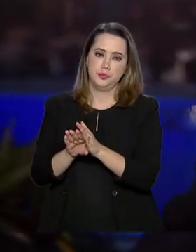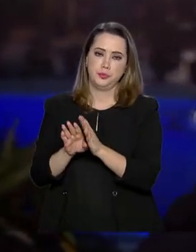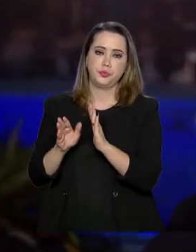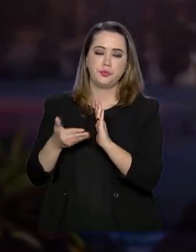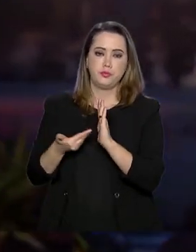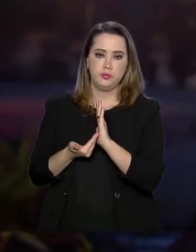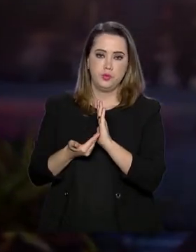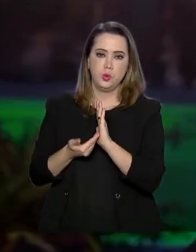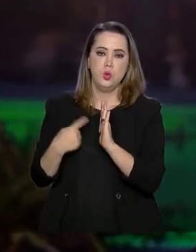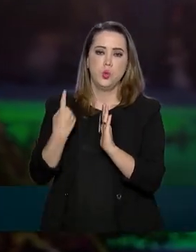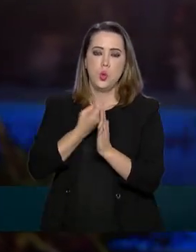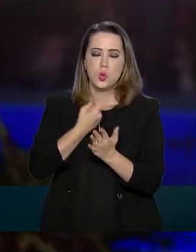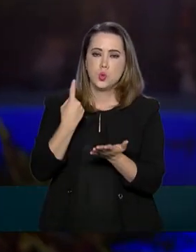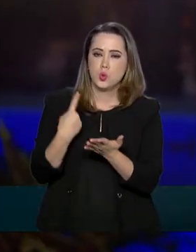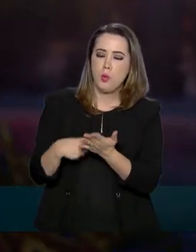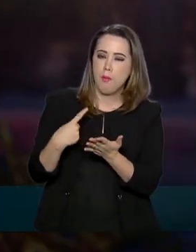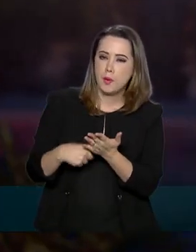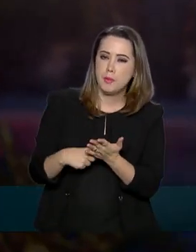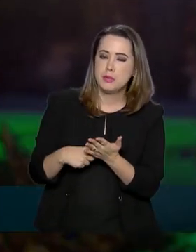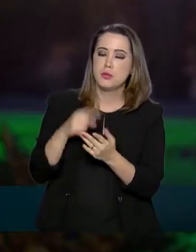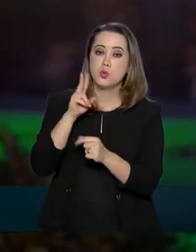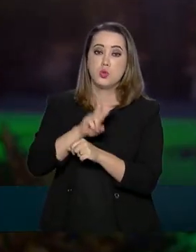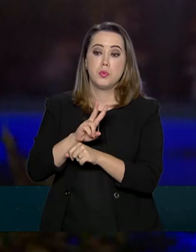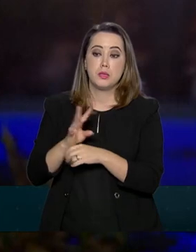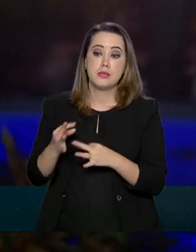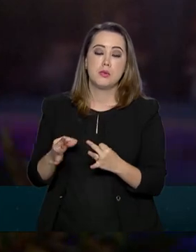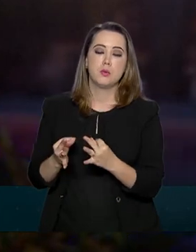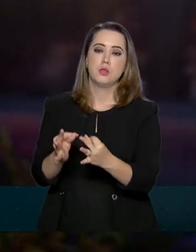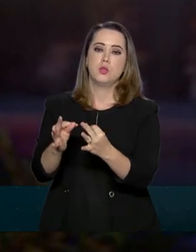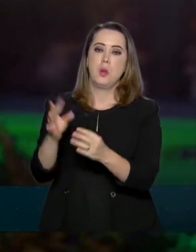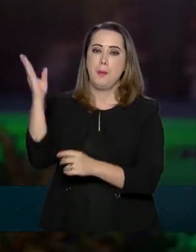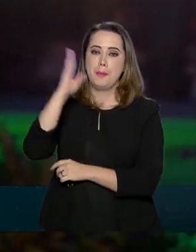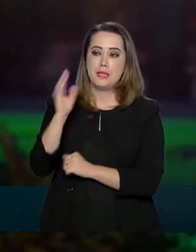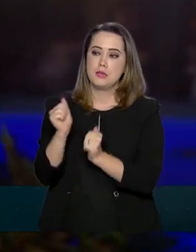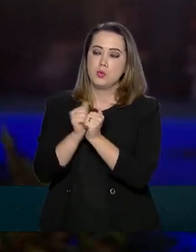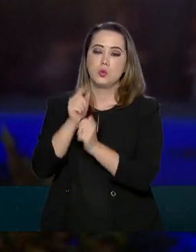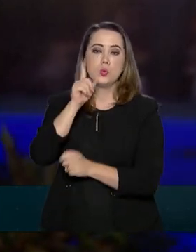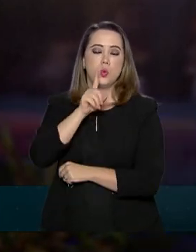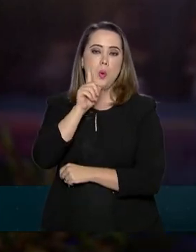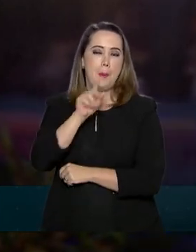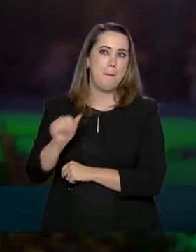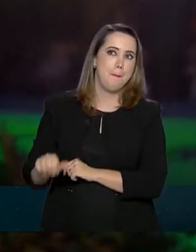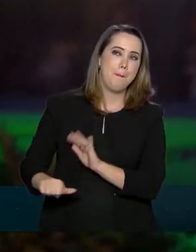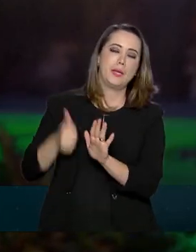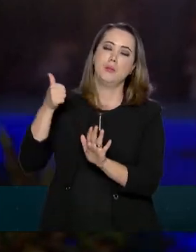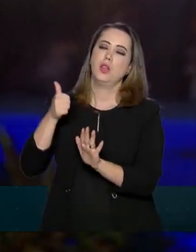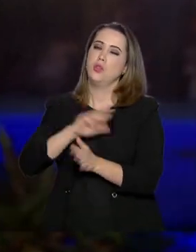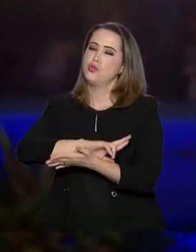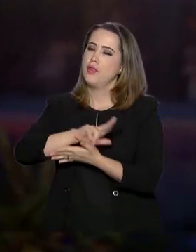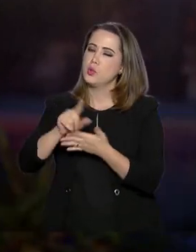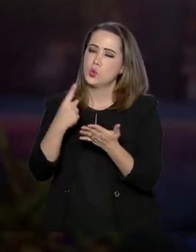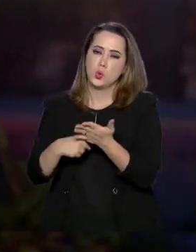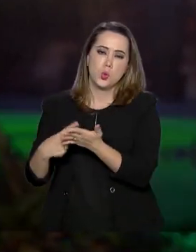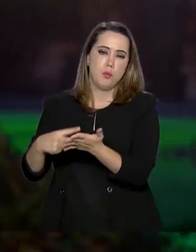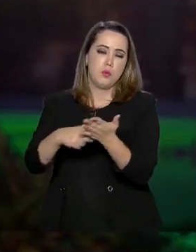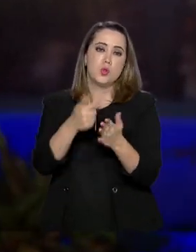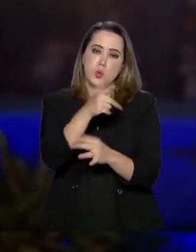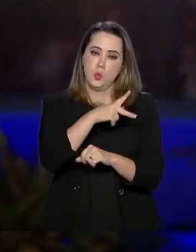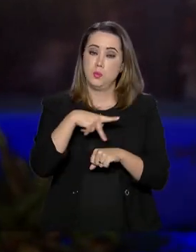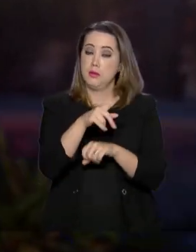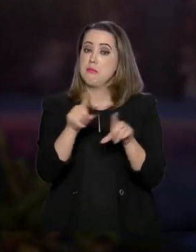nosso acordo de salvaguardas tecnológicas assinado no Brasil e Estados Unidos. o primeiro de uma série deles que nós vamos fazer com outros países.